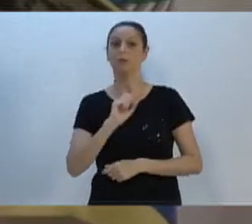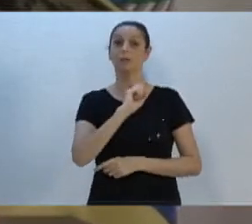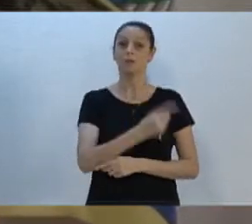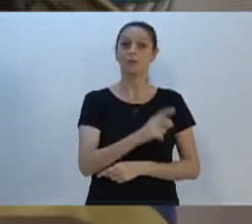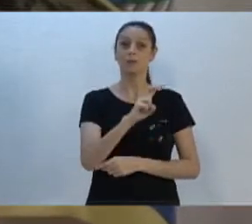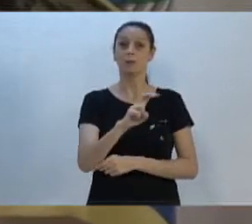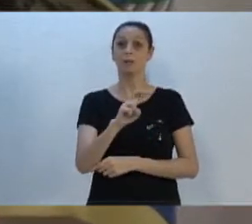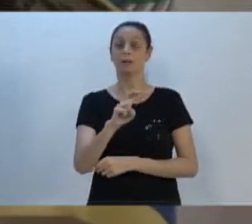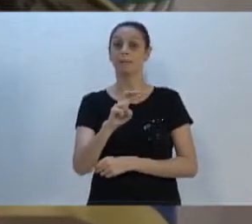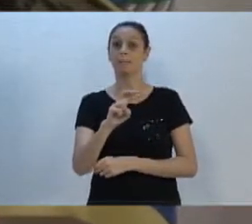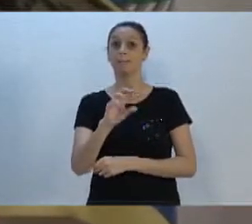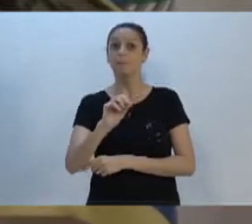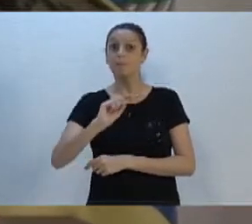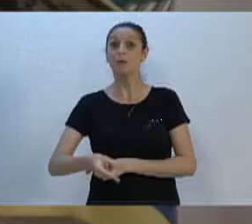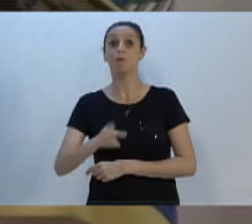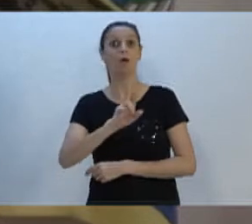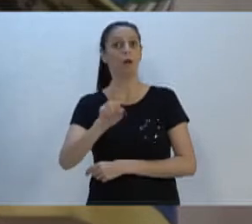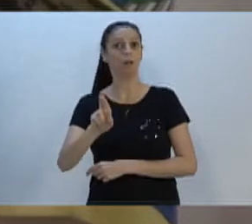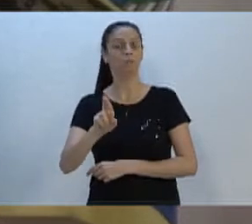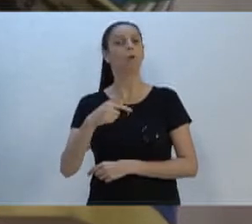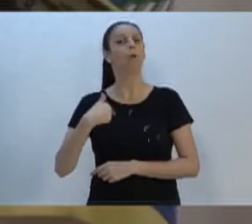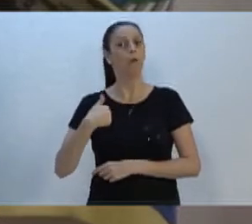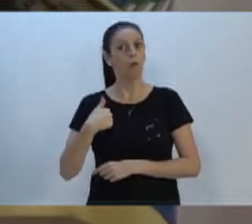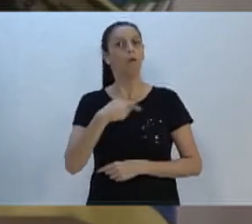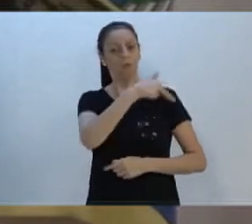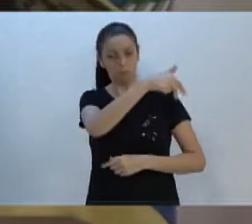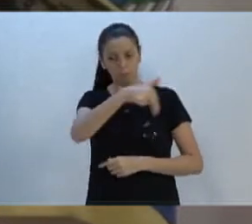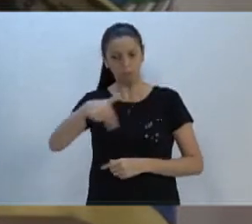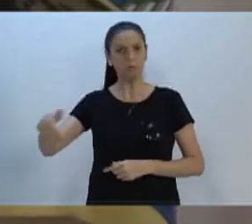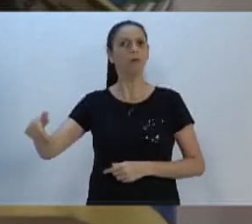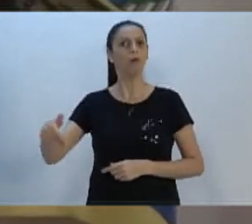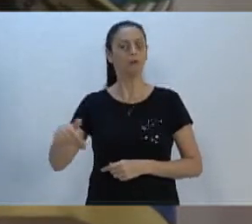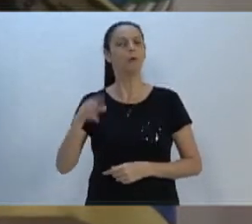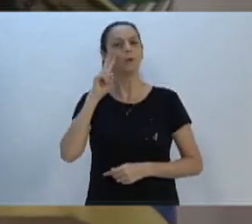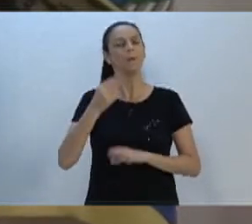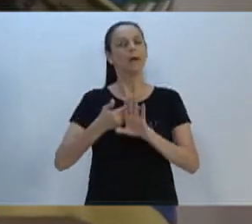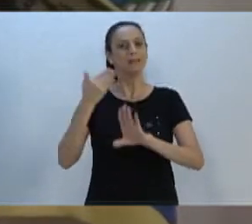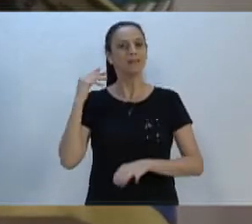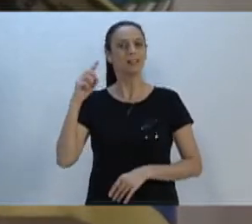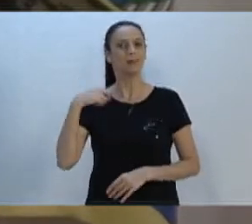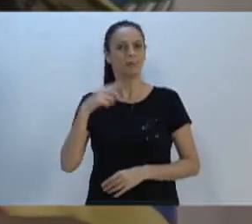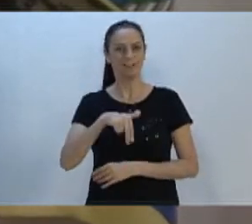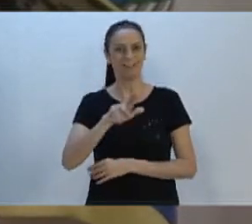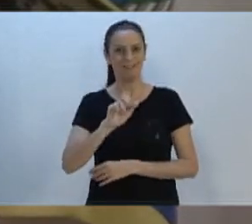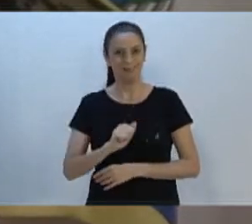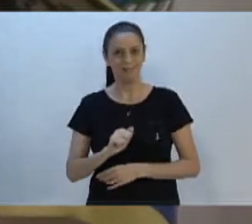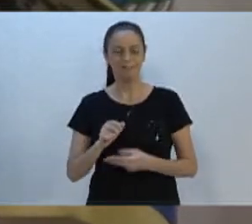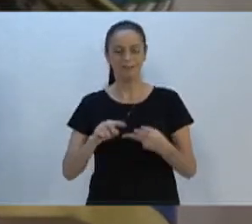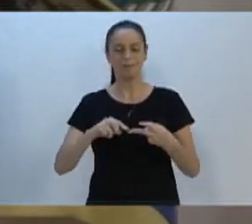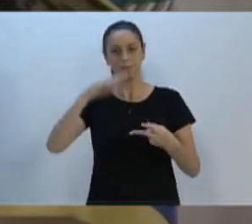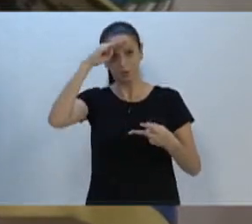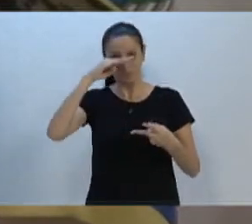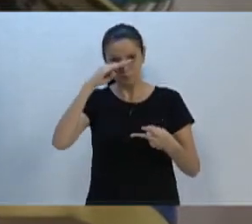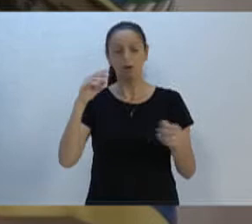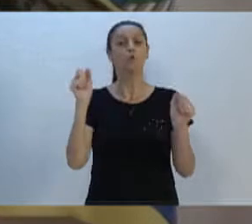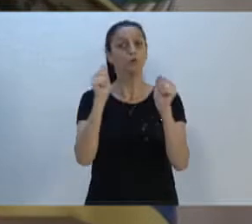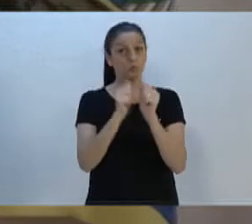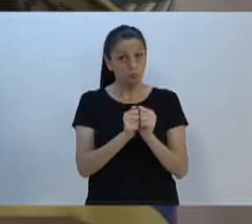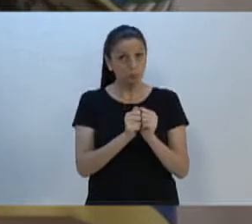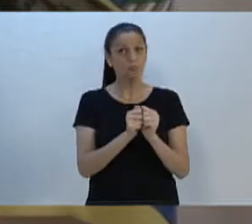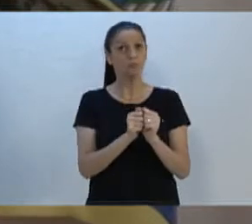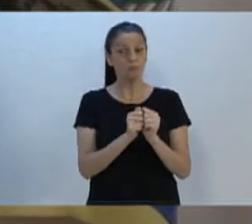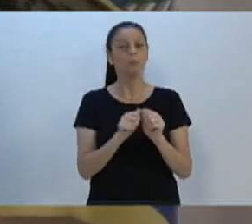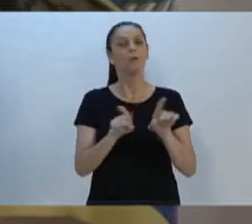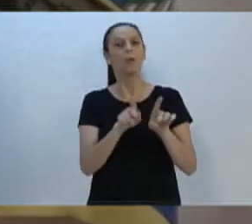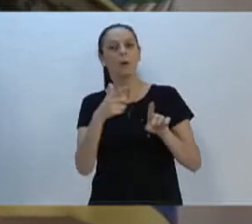mil reais. E eu acompanhei, eu fui a pé, inclusive a deputada Ana Paula, a deputada Jean Cuma e outros que estiveram presentes, como o Jeep